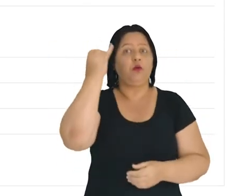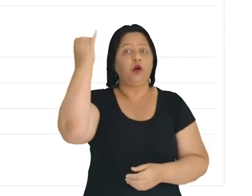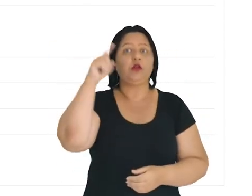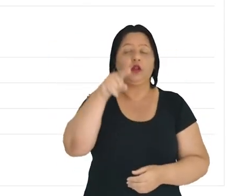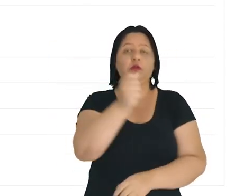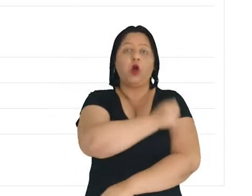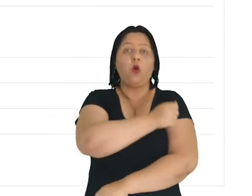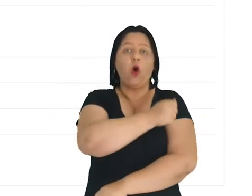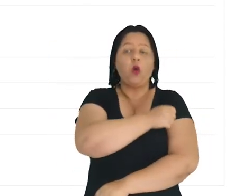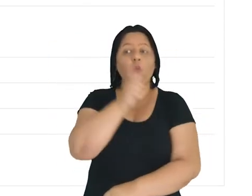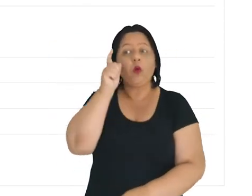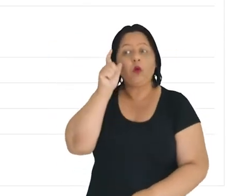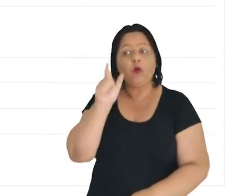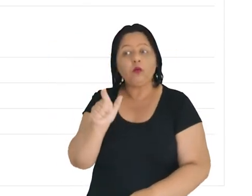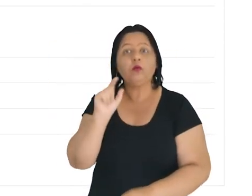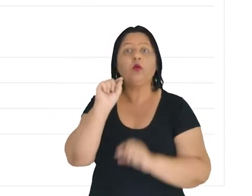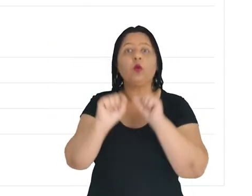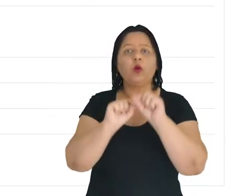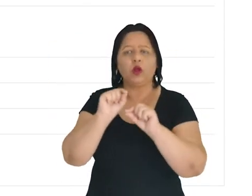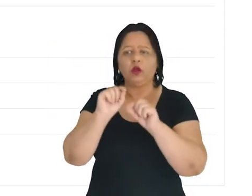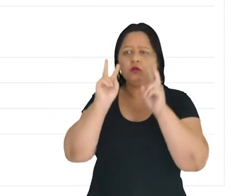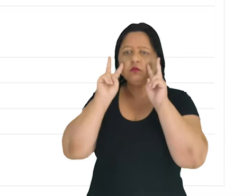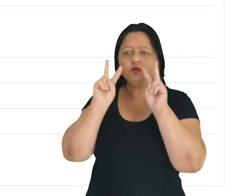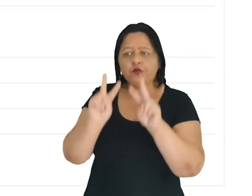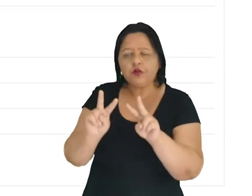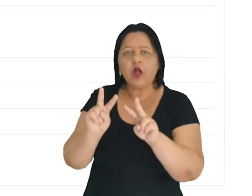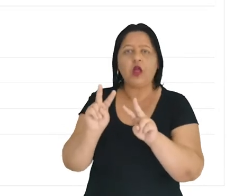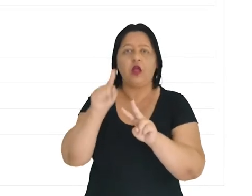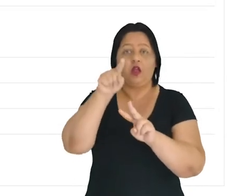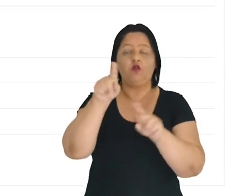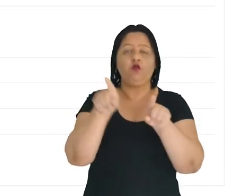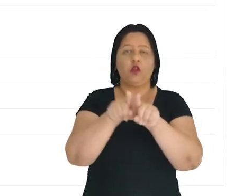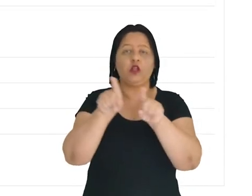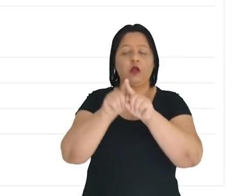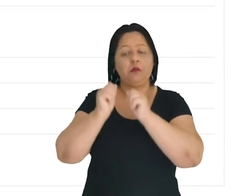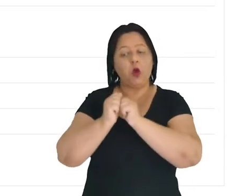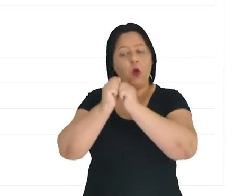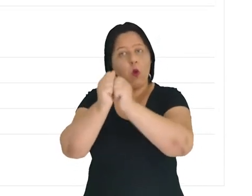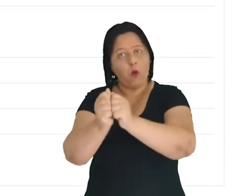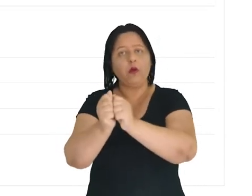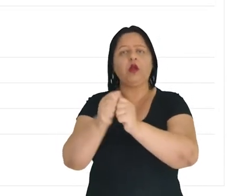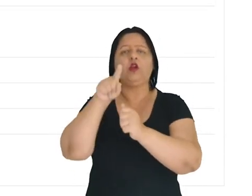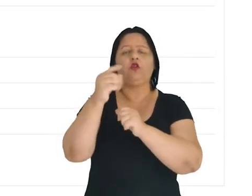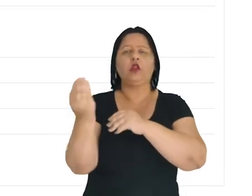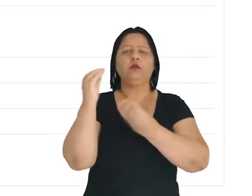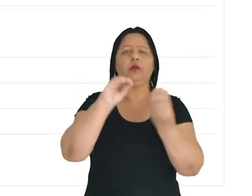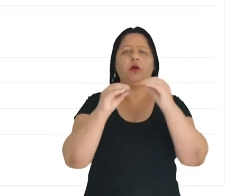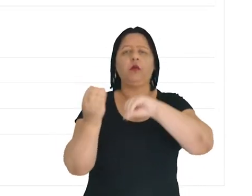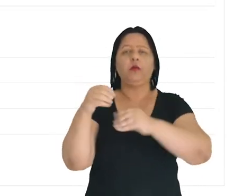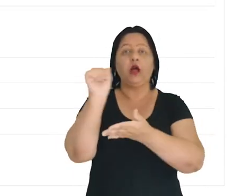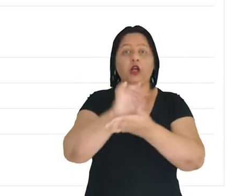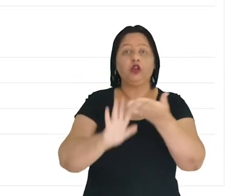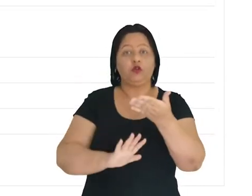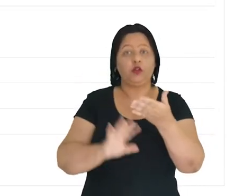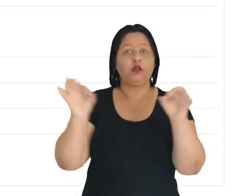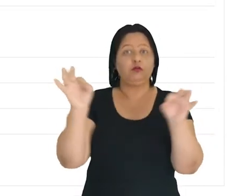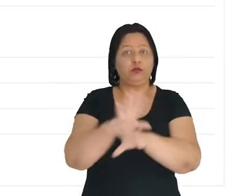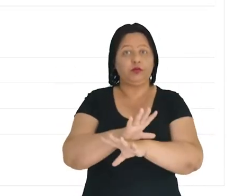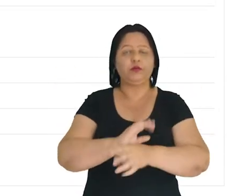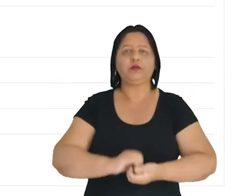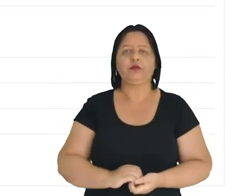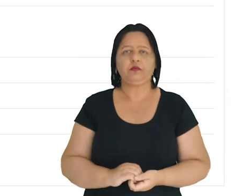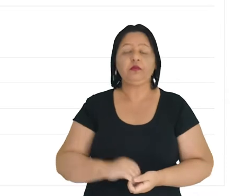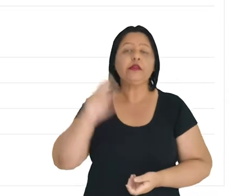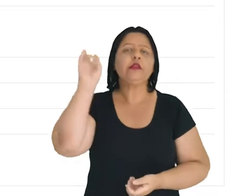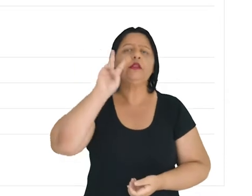importante manter para que o estudante possa ir acompanhando e para quando você também coloca atividades com critérios de